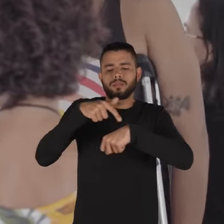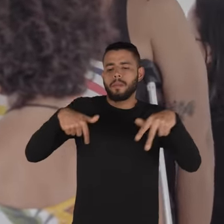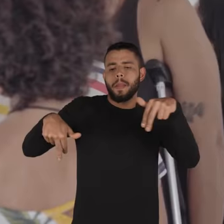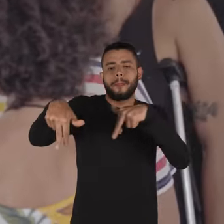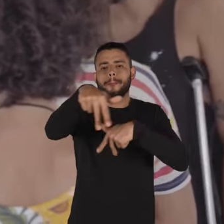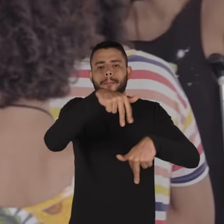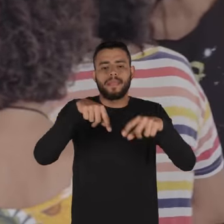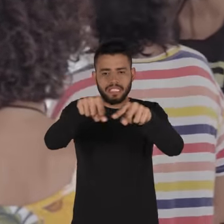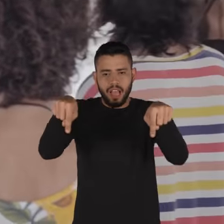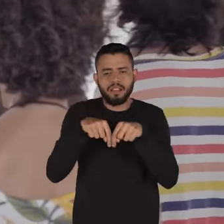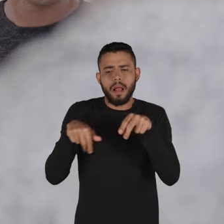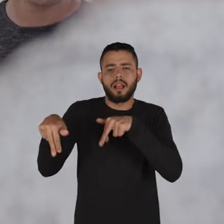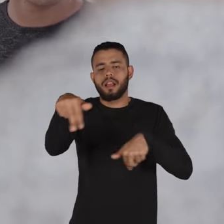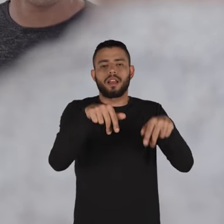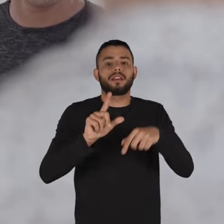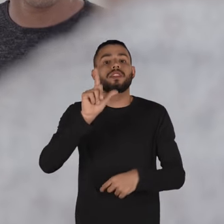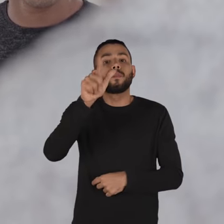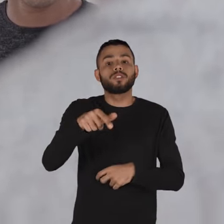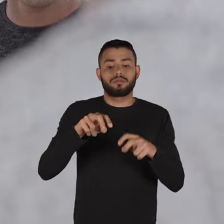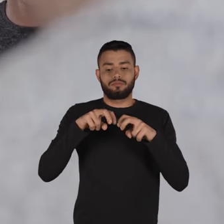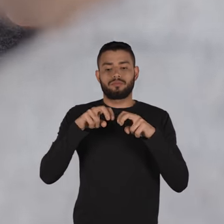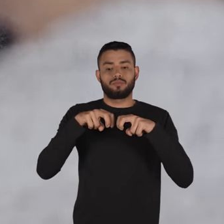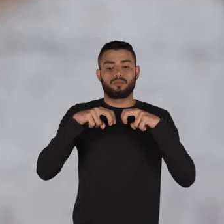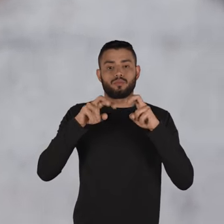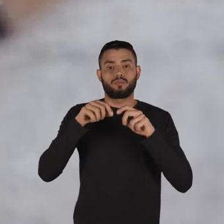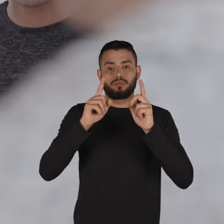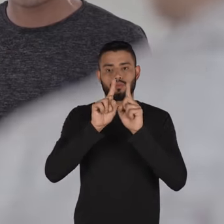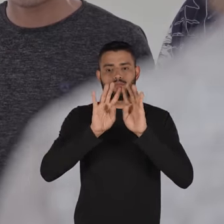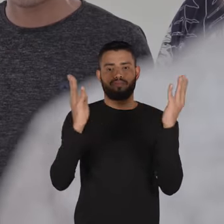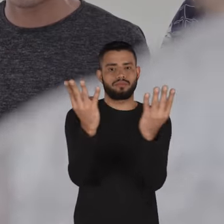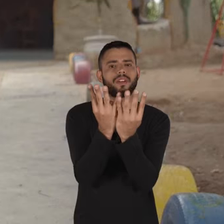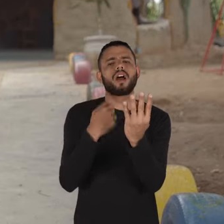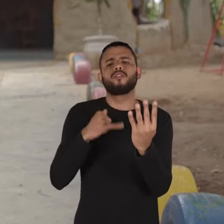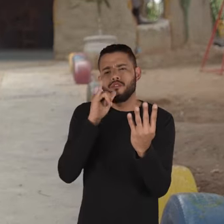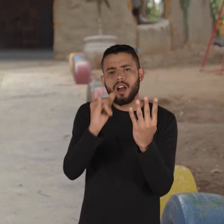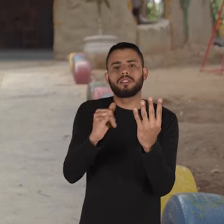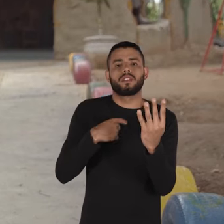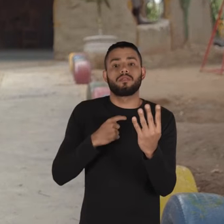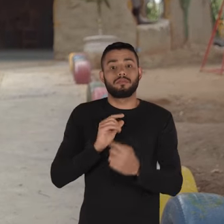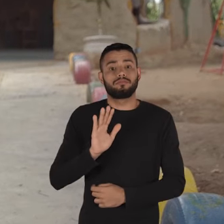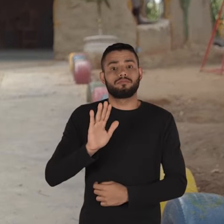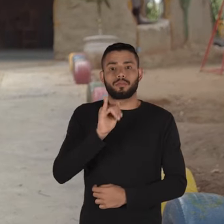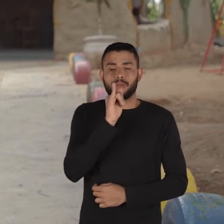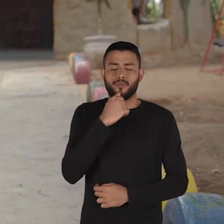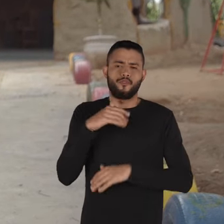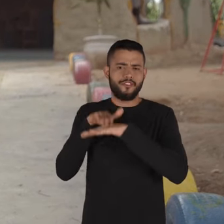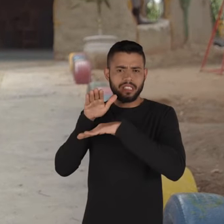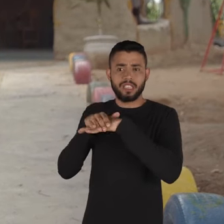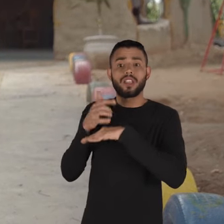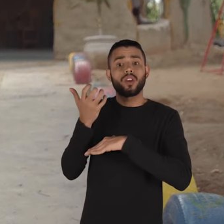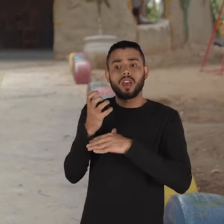de caminhar na sala e depois eu fecho um círculo. Dou o seguinte comando. Eu vou fazer um gesto e eu quero que esse gesto